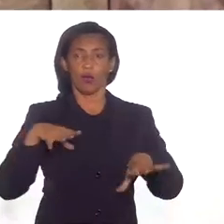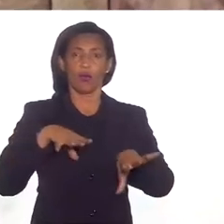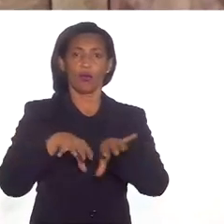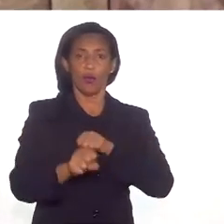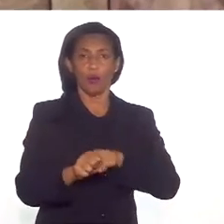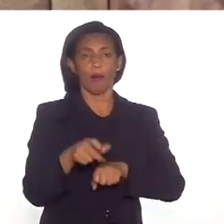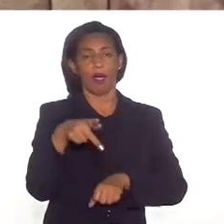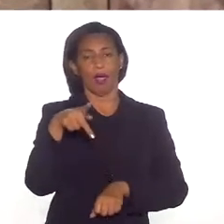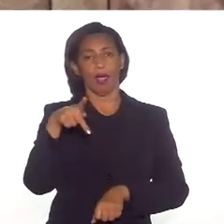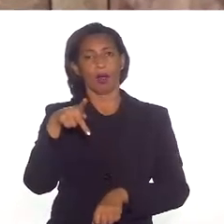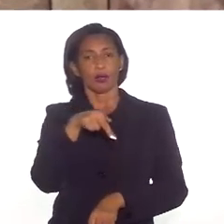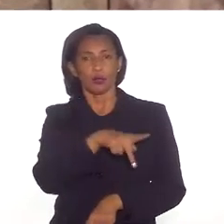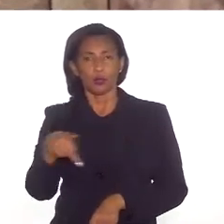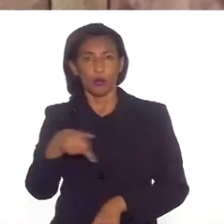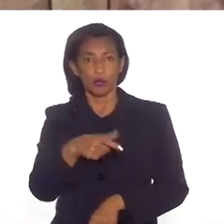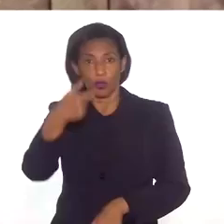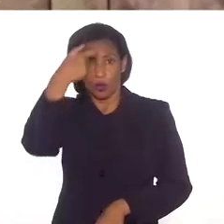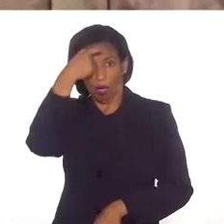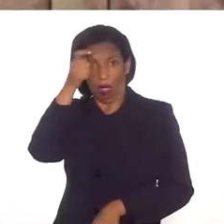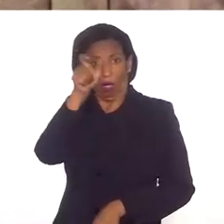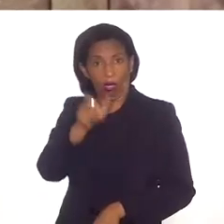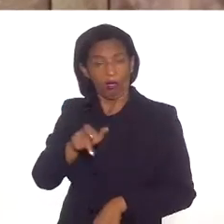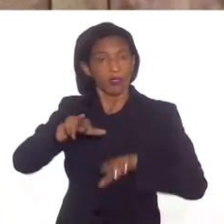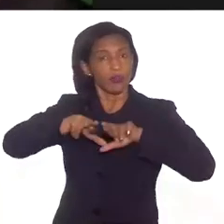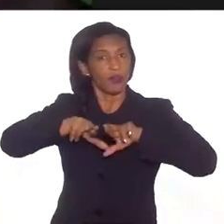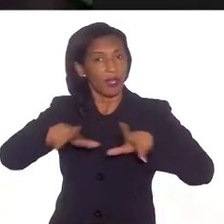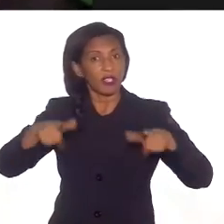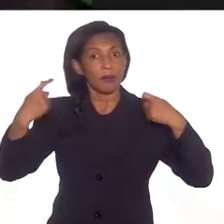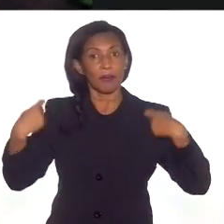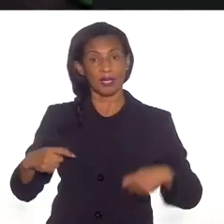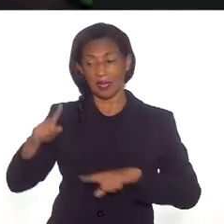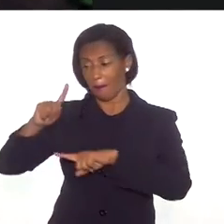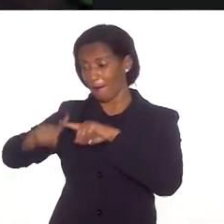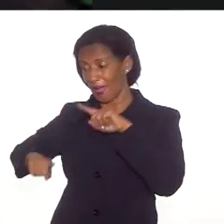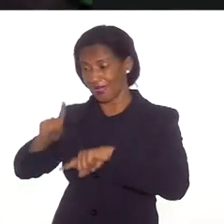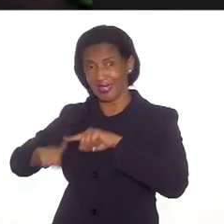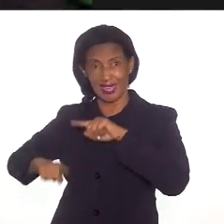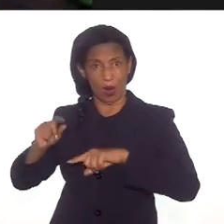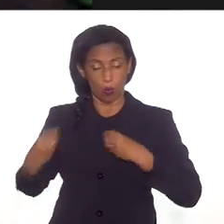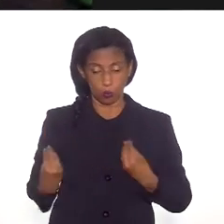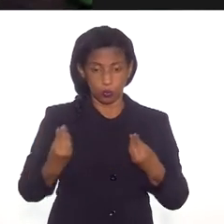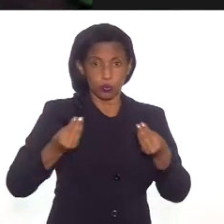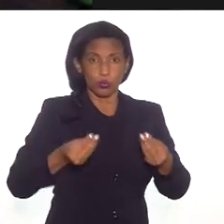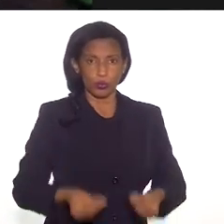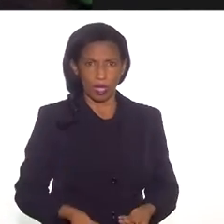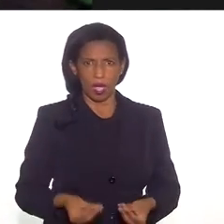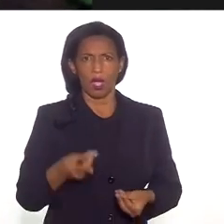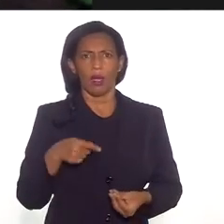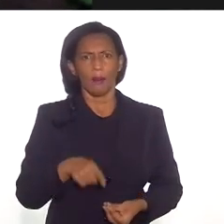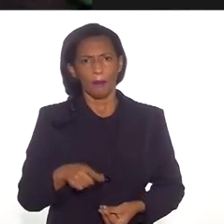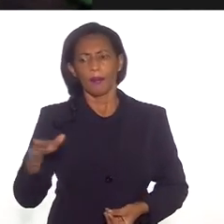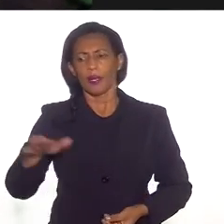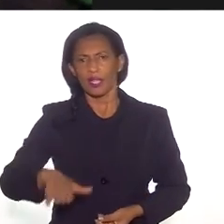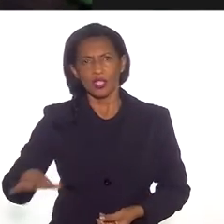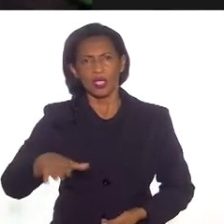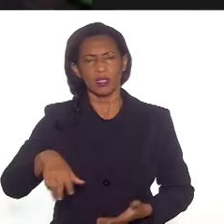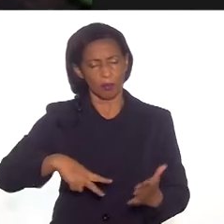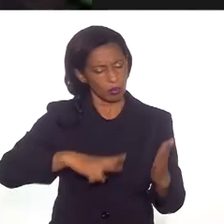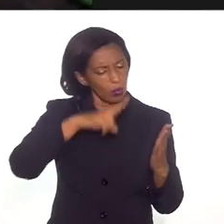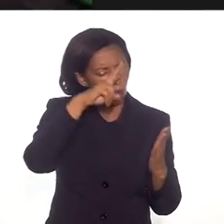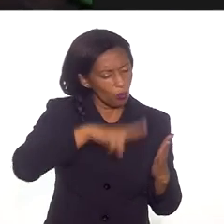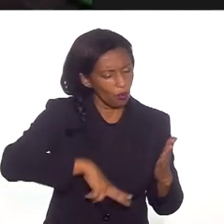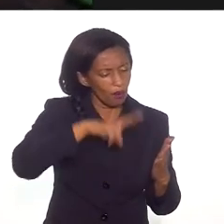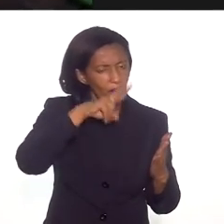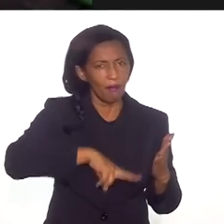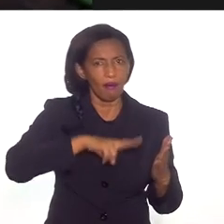formar os professores com essa nova mentalidade, é necessário dar material, oferecer material para que as crianças possam ler